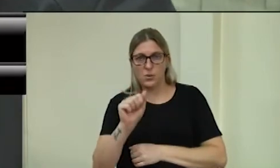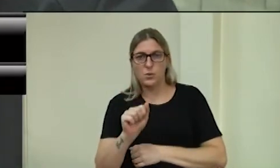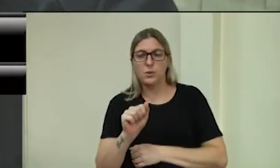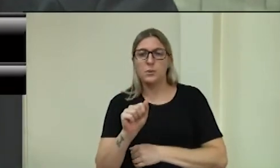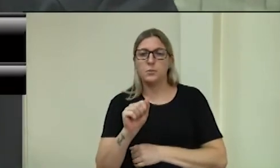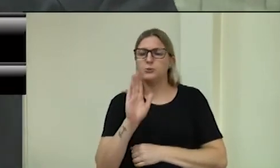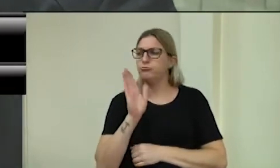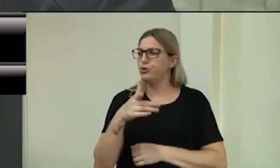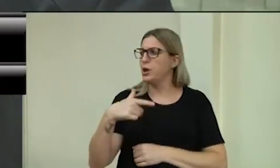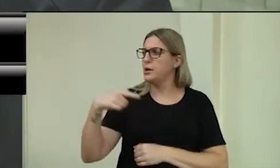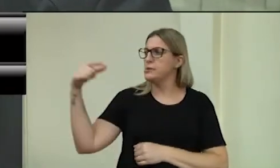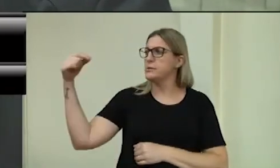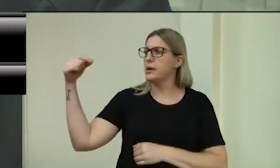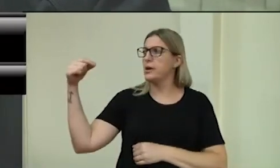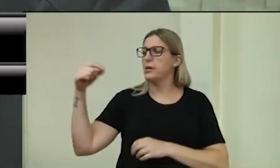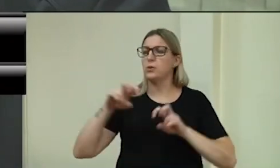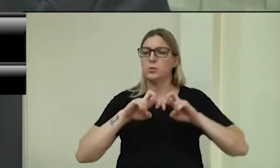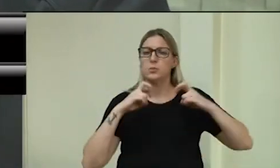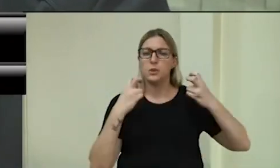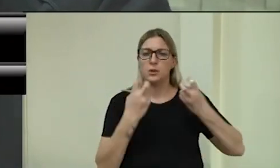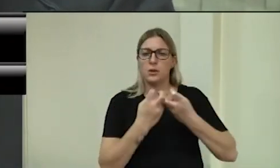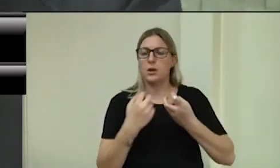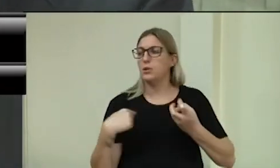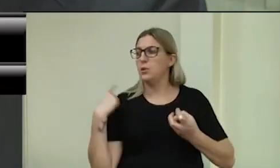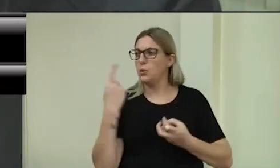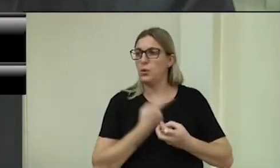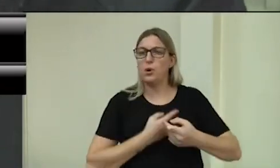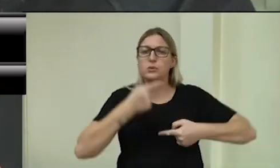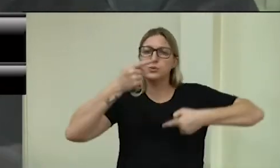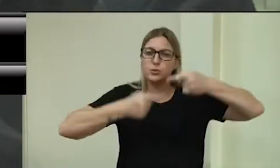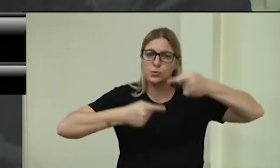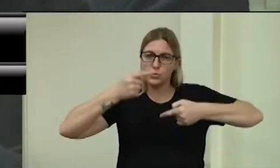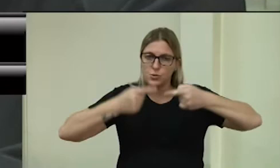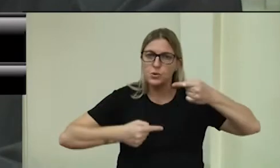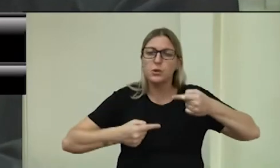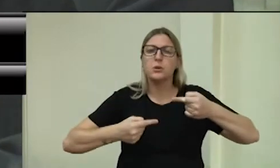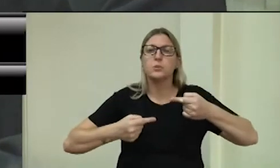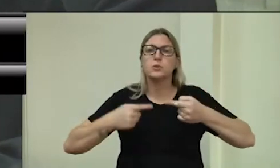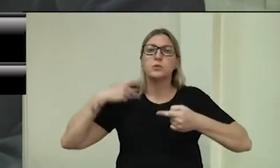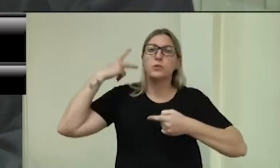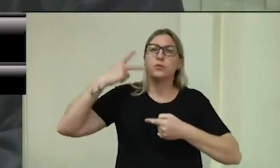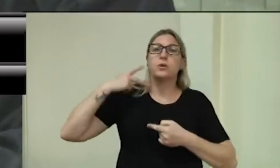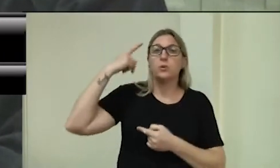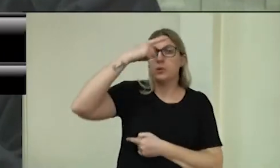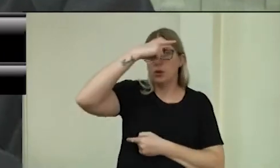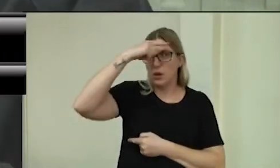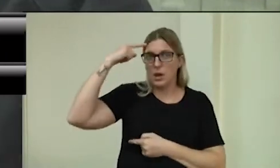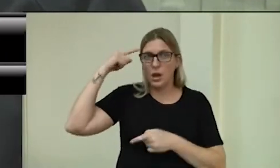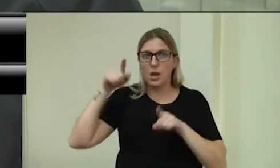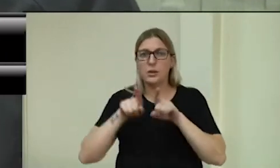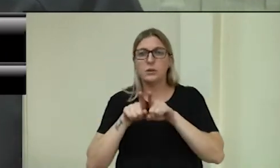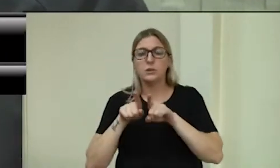mas nós temos debatido, sim, o vereador Alida Uzoto, a vereadora presidente Ana de Oliveira, esteve comigo,